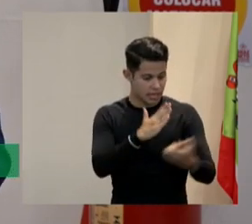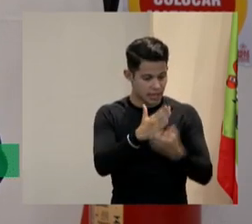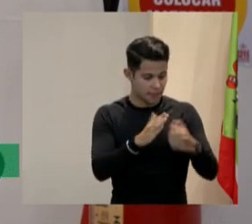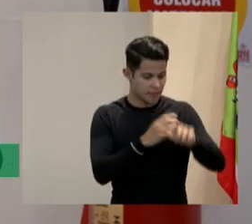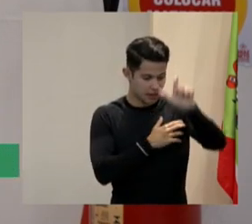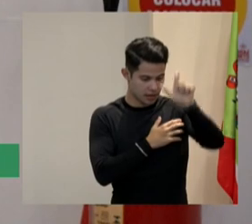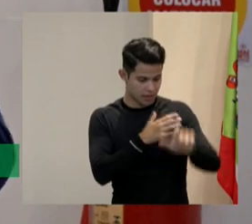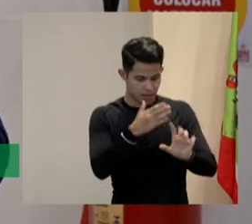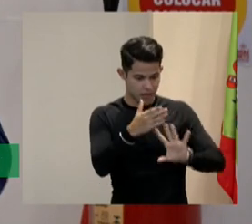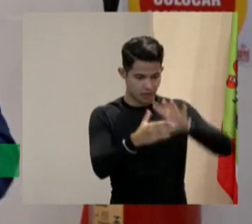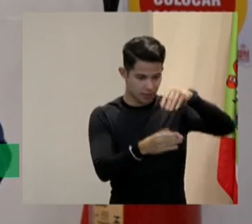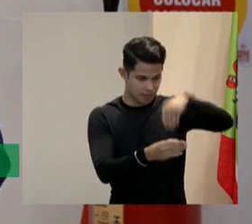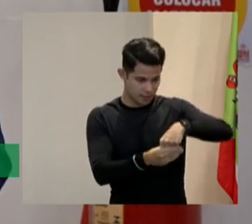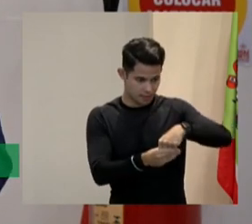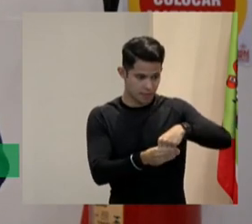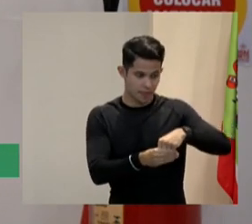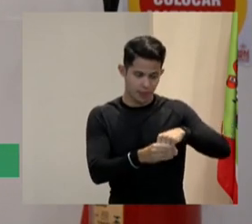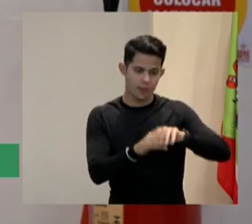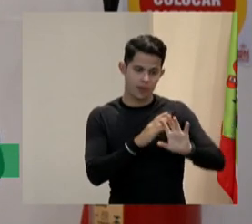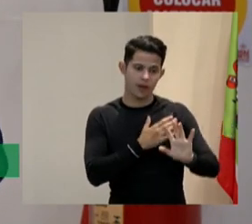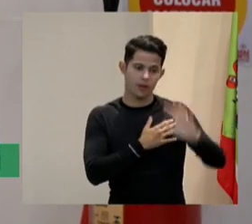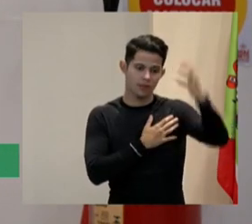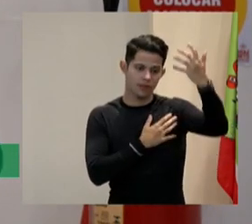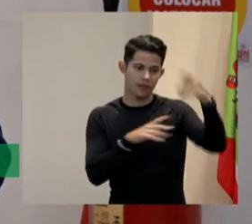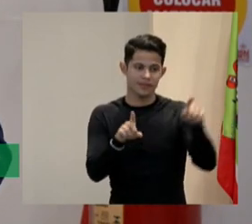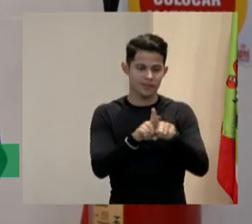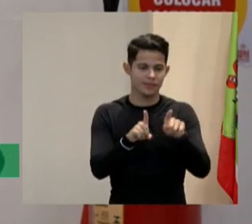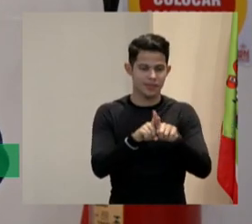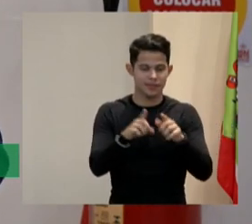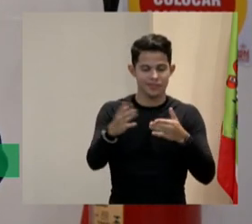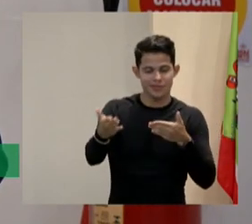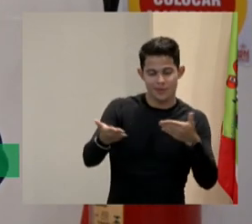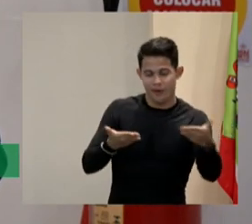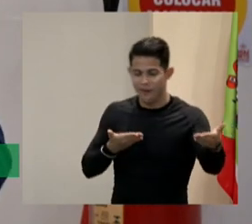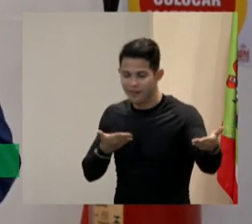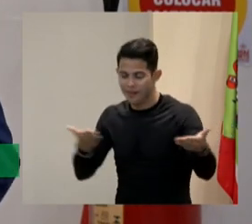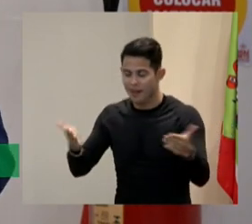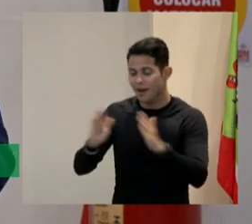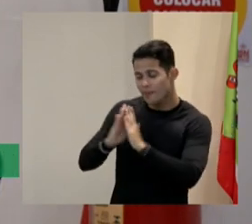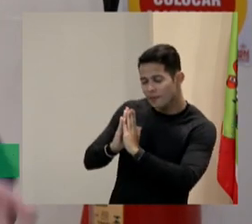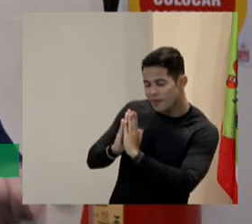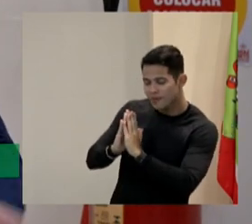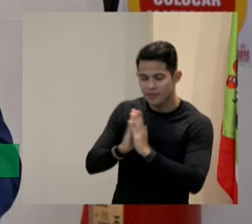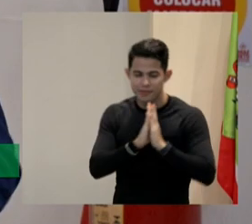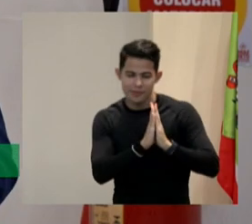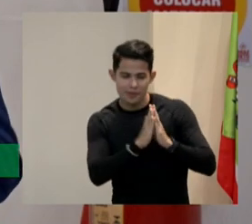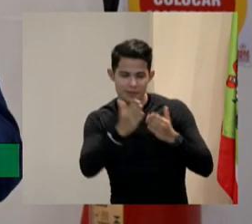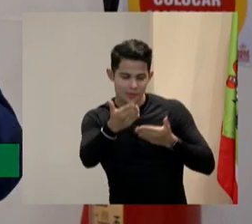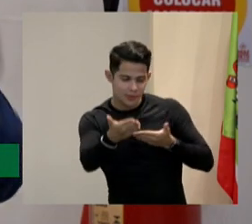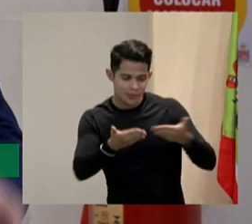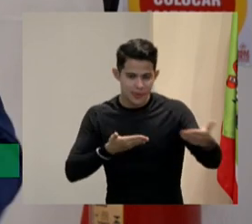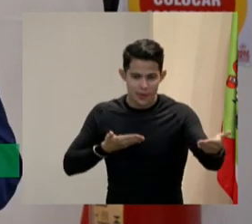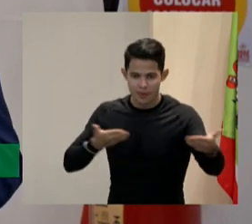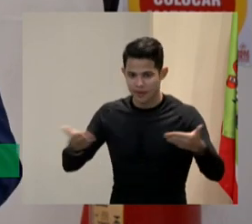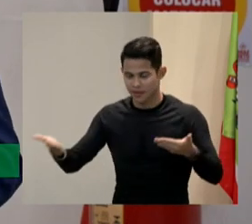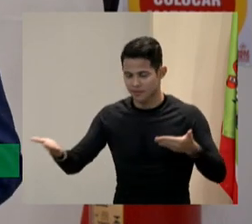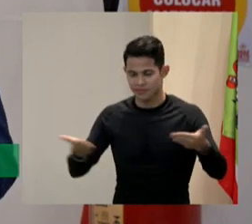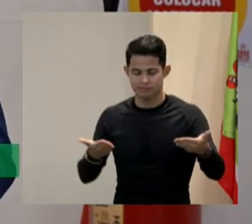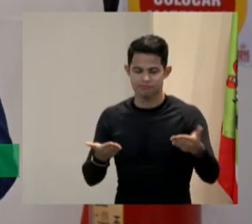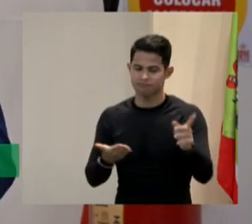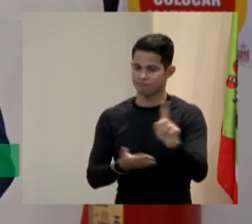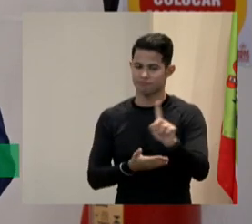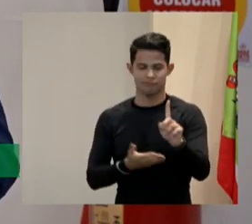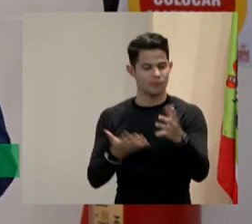então acaba acontecendo isso também essas trocas de favores que é inaceitável a gente tem que estar assim